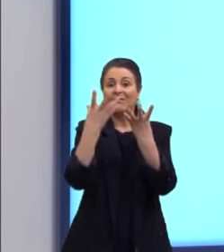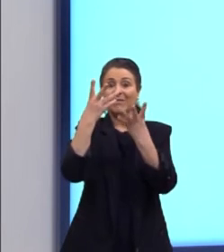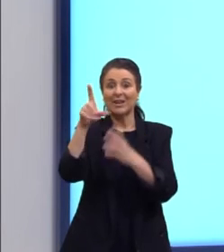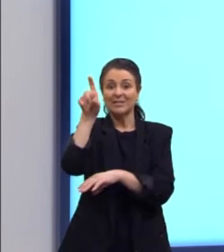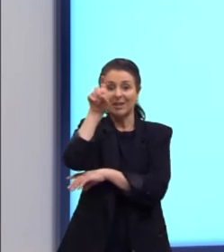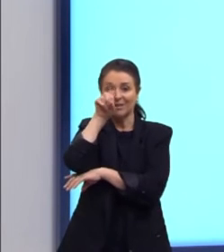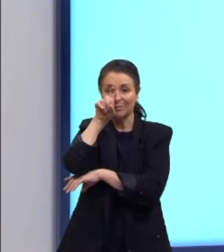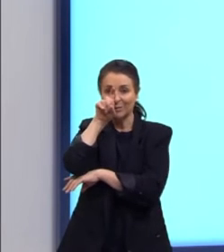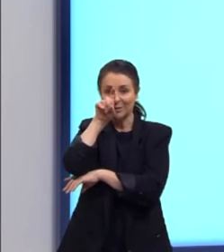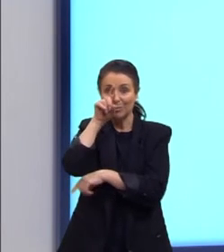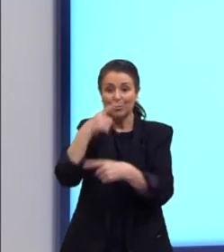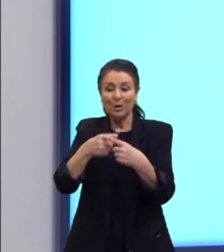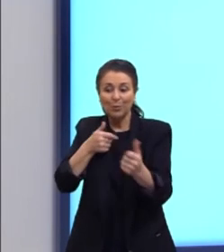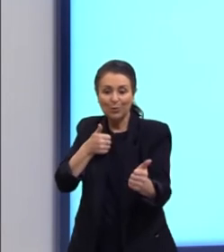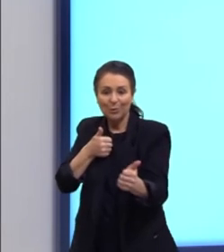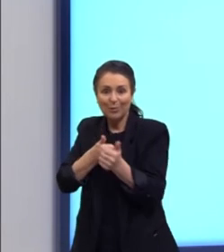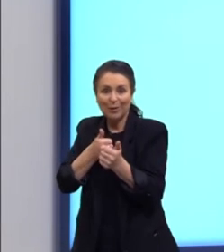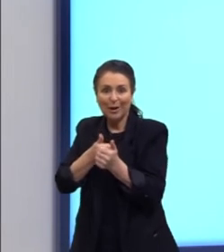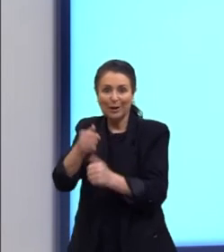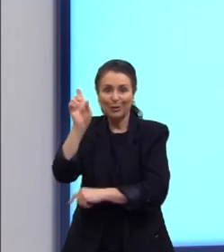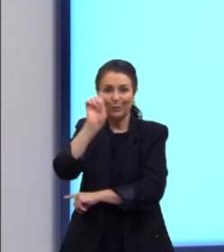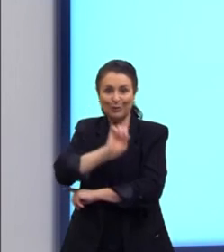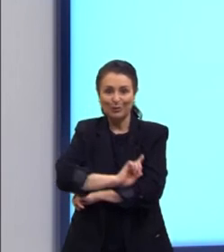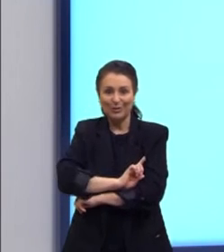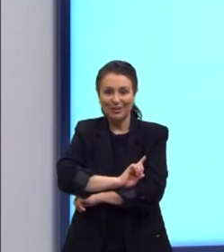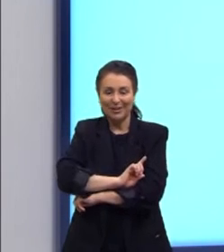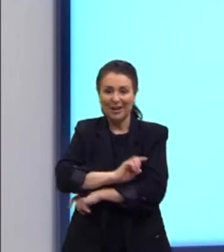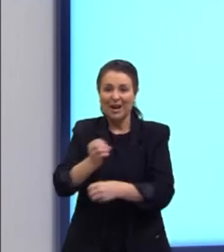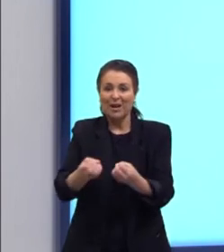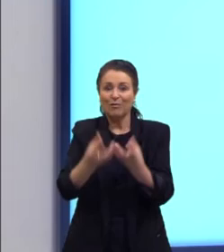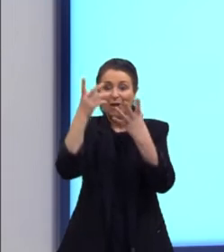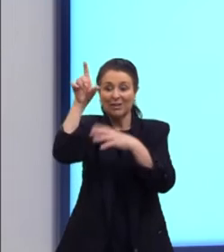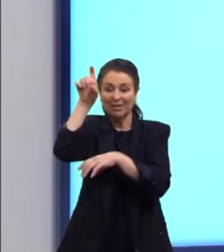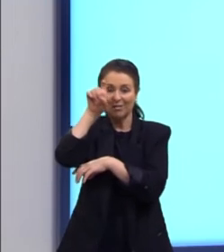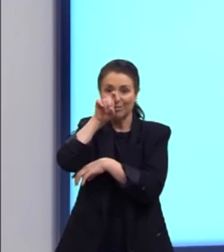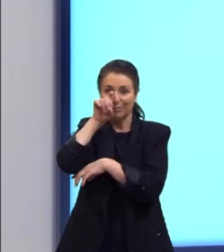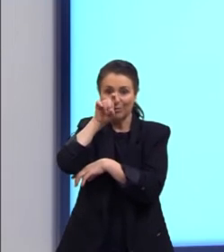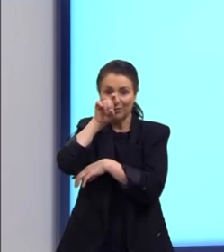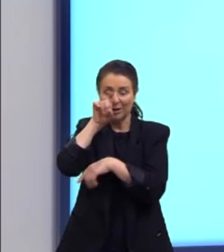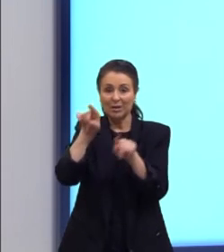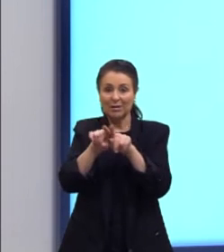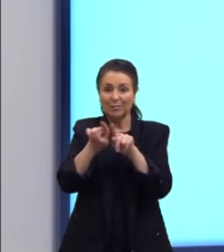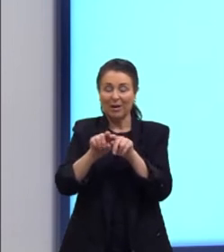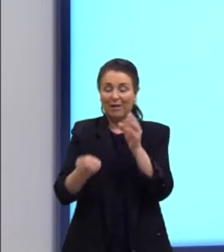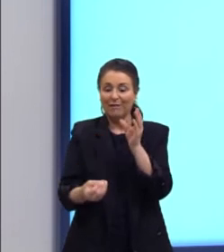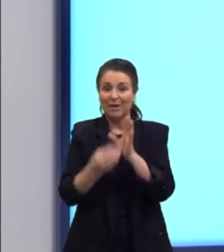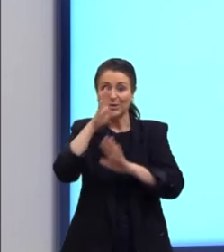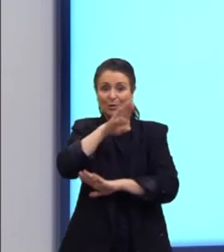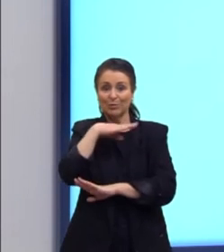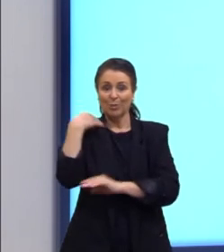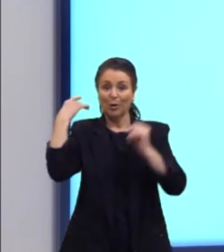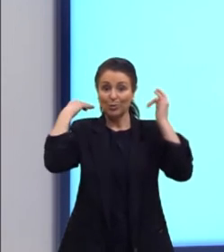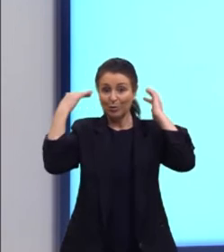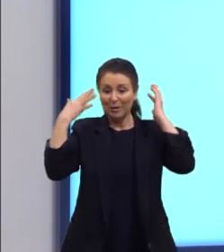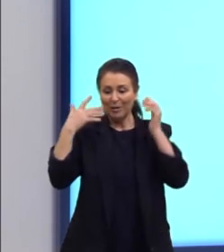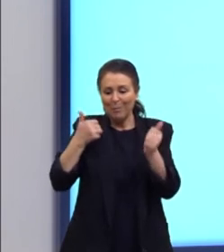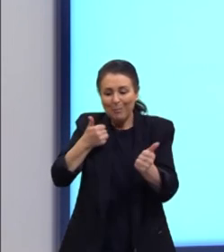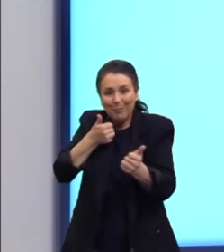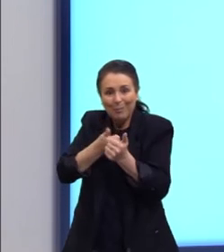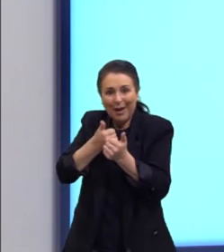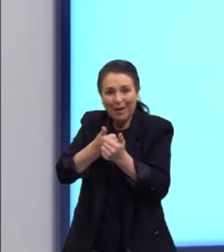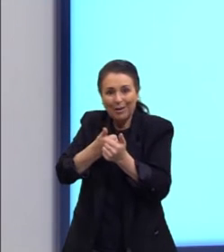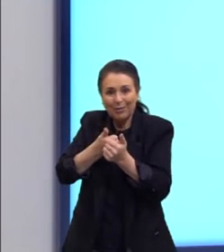proximidade da festa do Halloween, a festa americana, nós temos aí uma